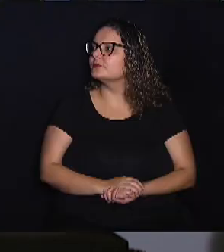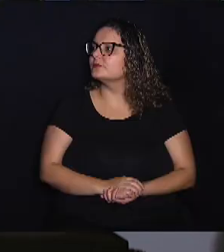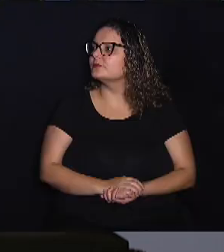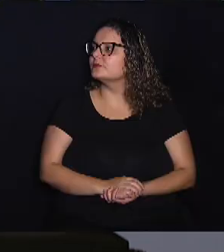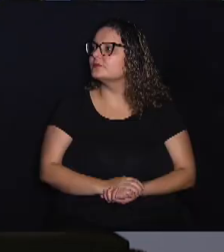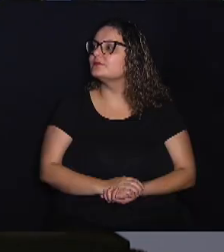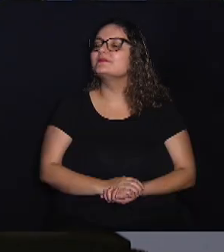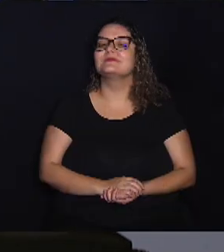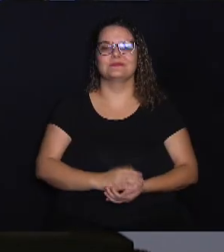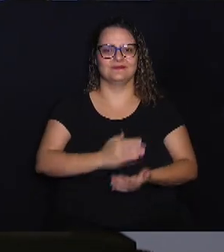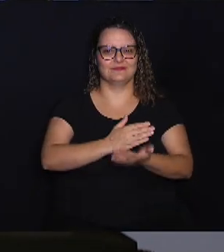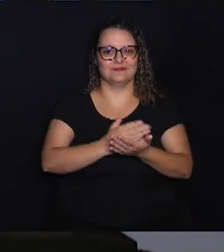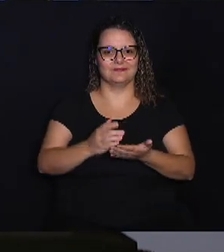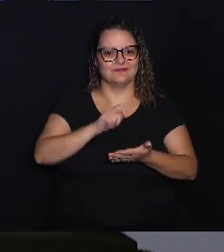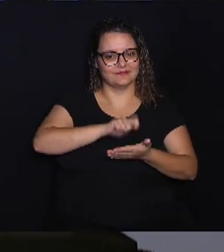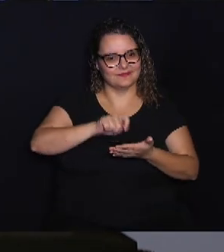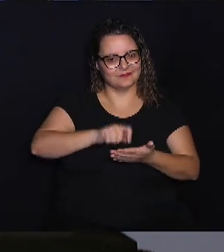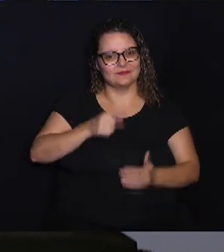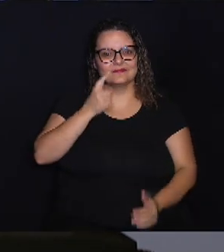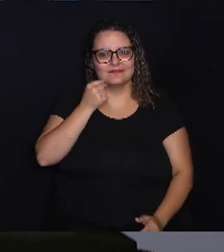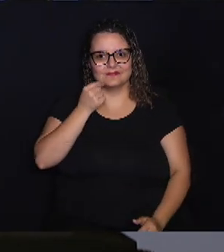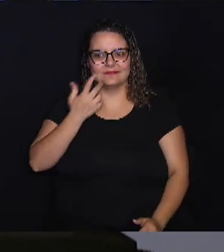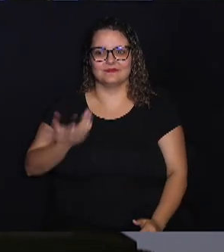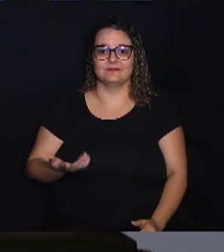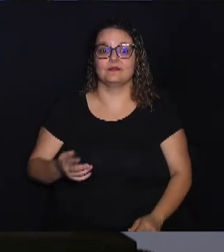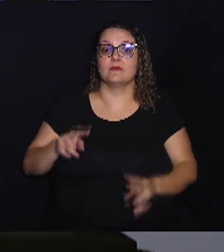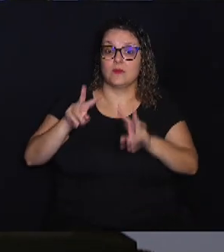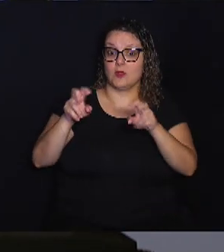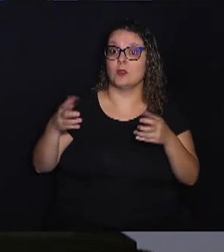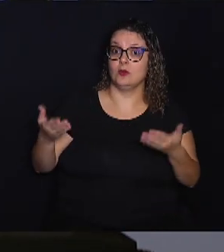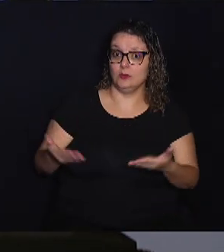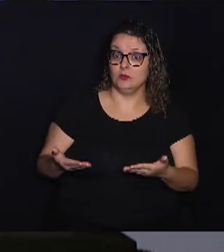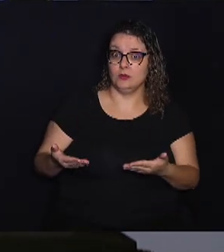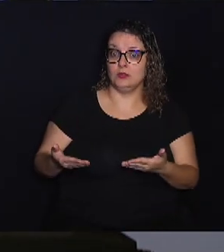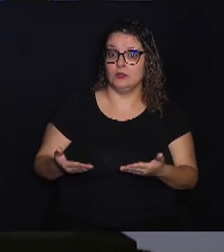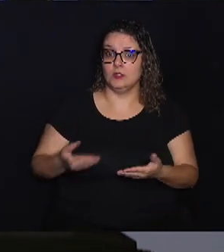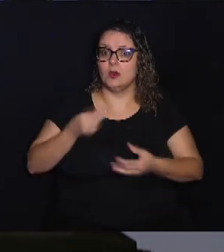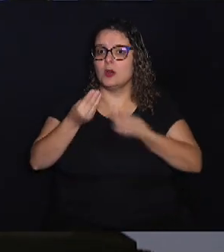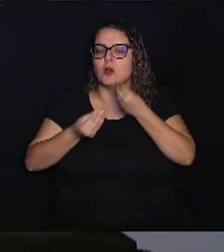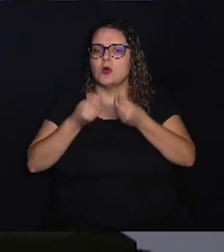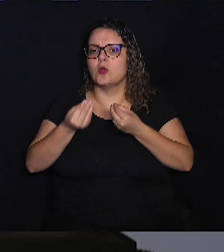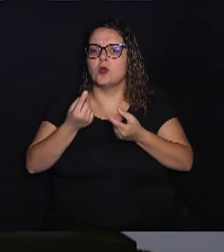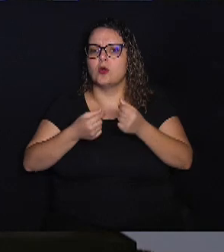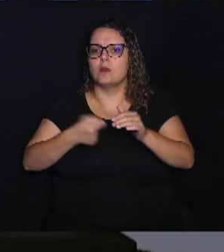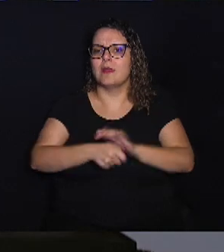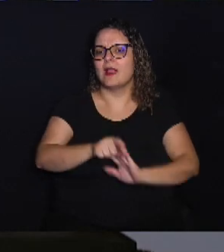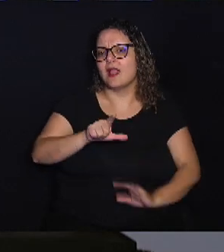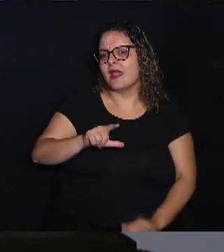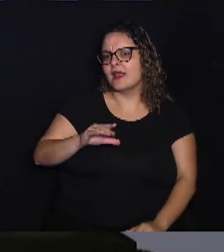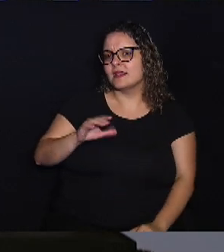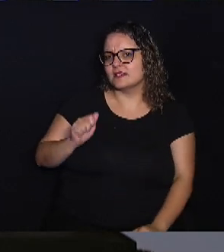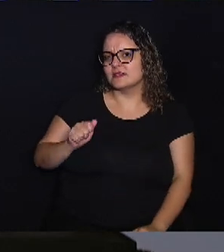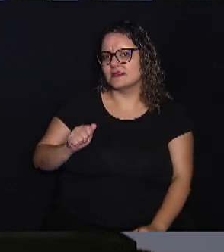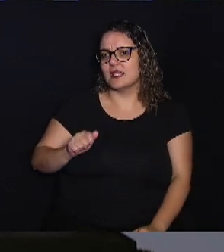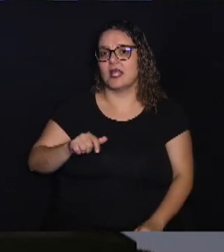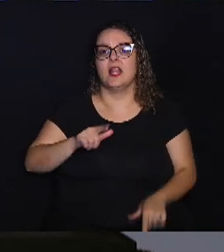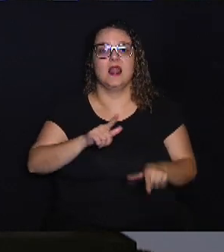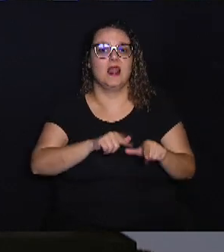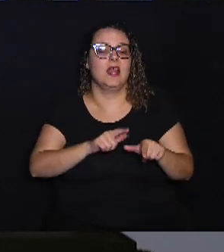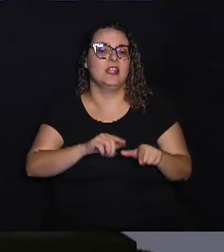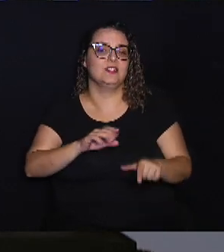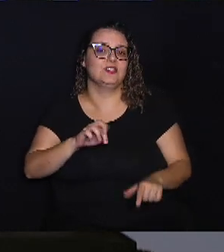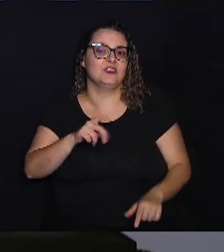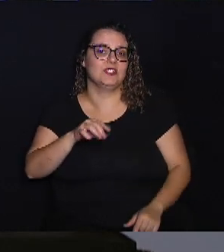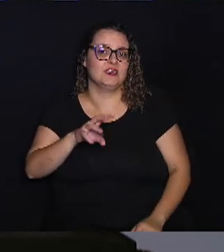Está começando mais um Na Ponta do Lápis. E o tema de hoje é sobre como investir em LCA, a letra de crédito do